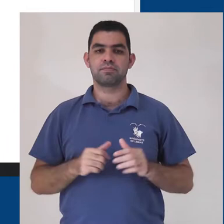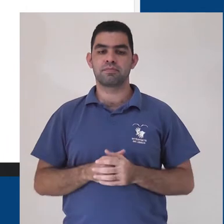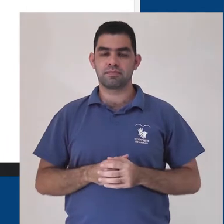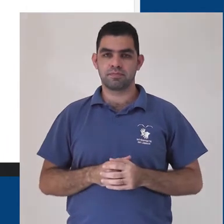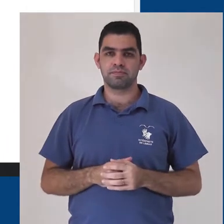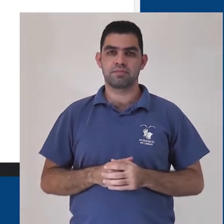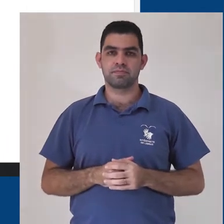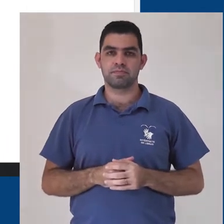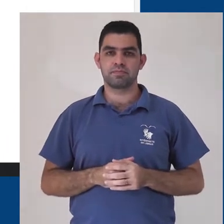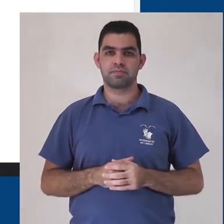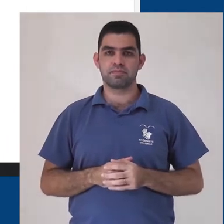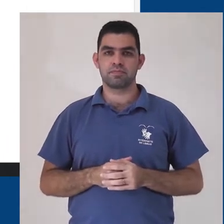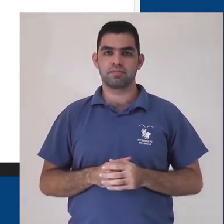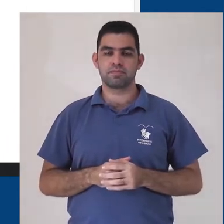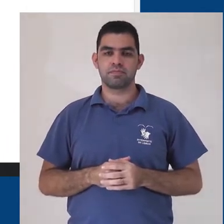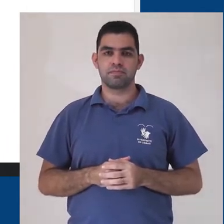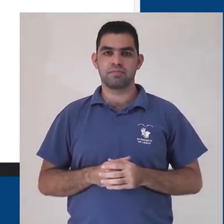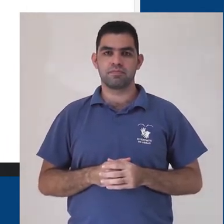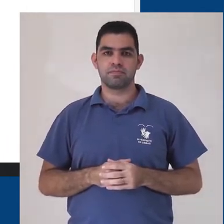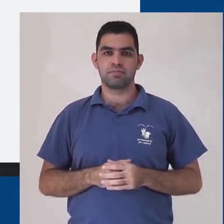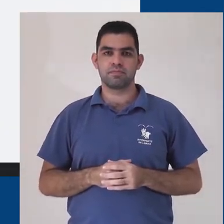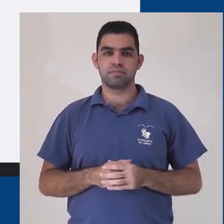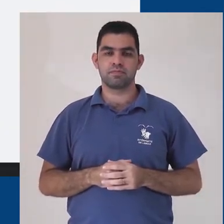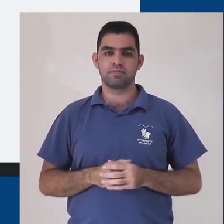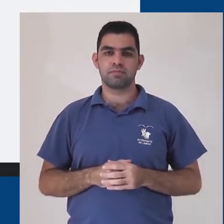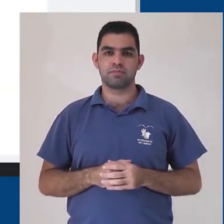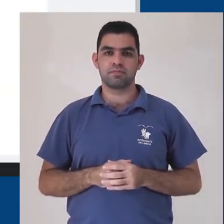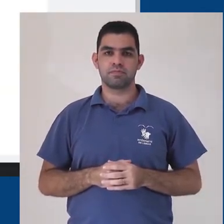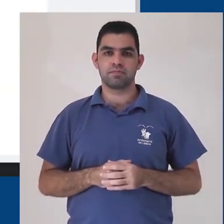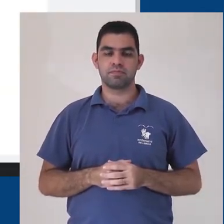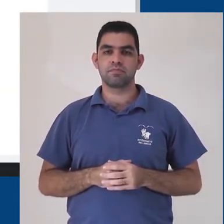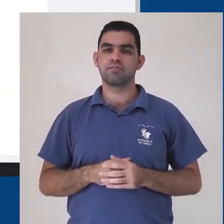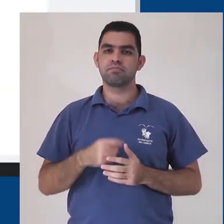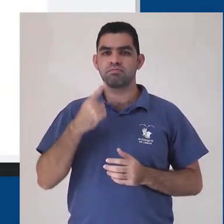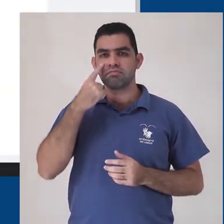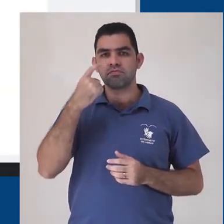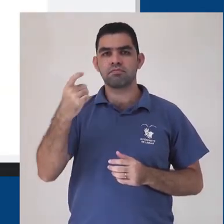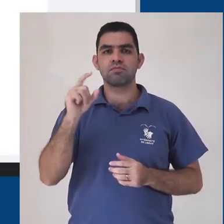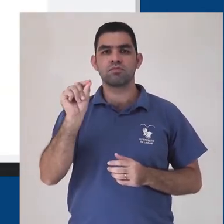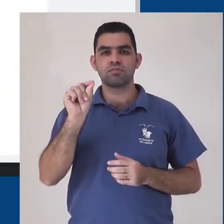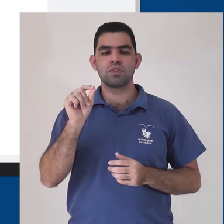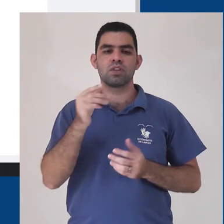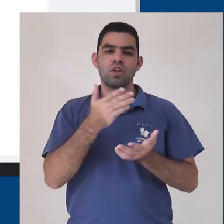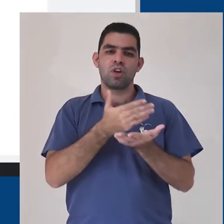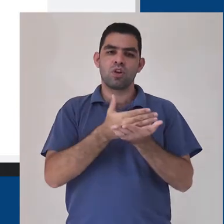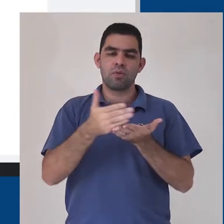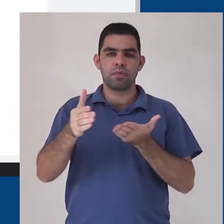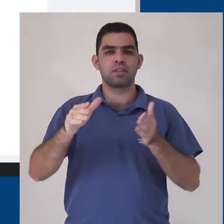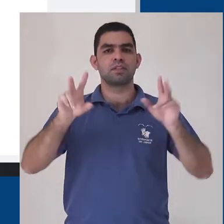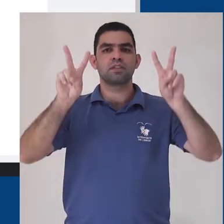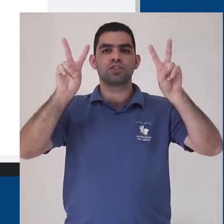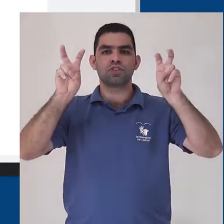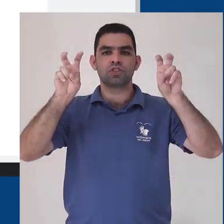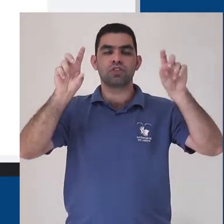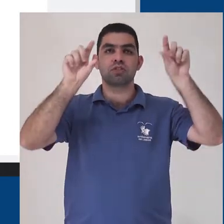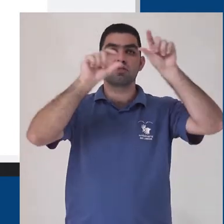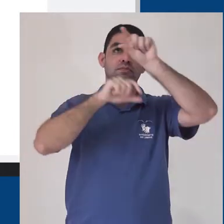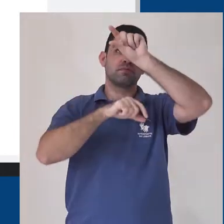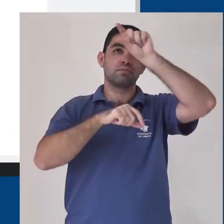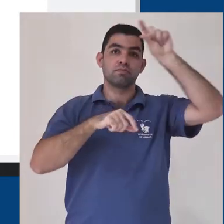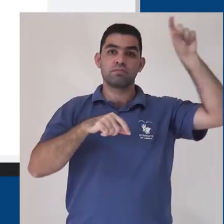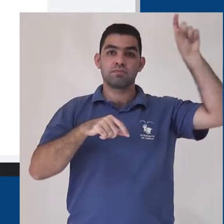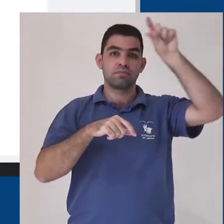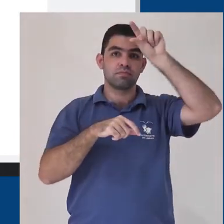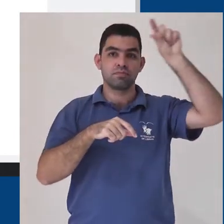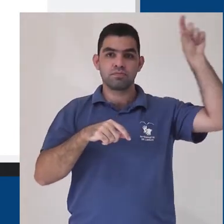assim vamos ser direcionados para a página do arquivo que acabamos de criar. É interessante que a gente comece colocando um título. No canto superior